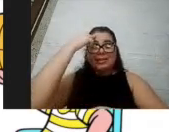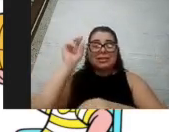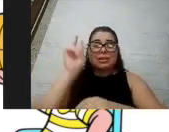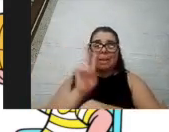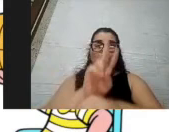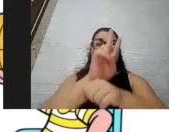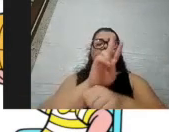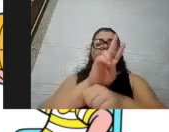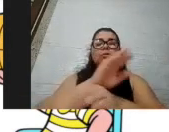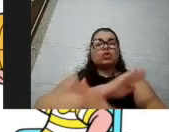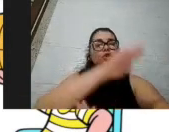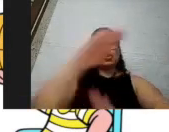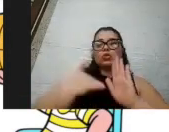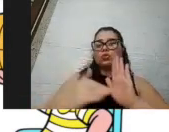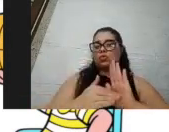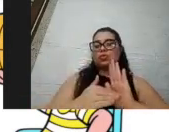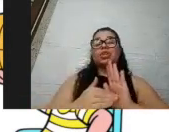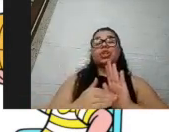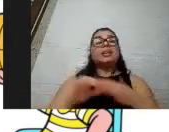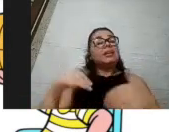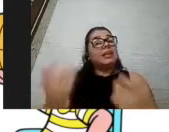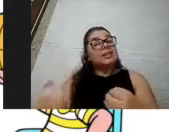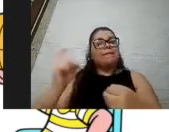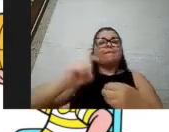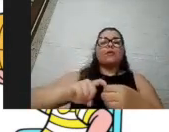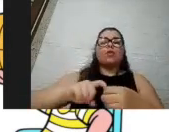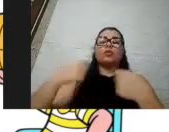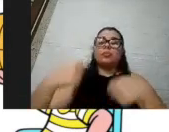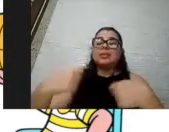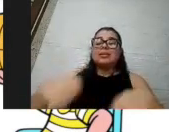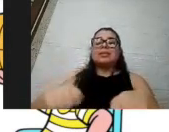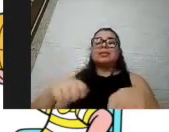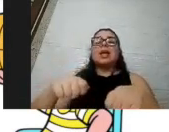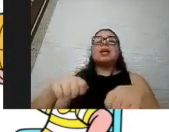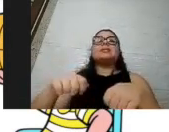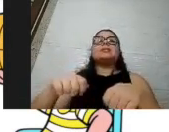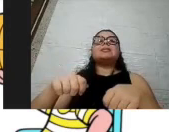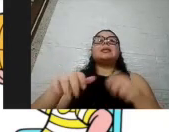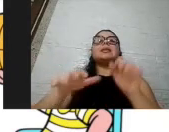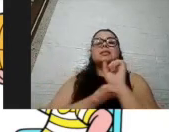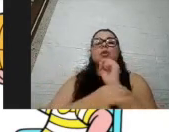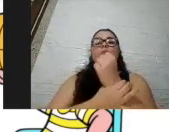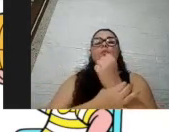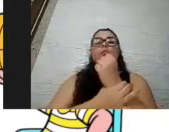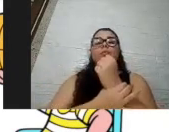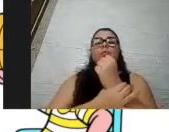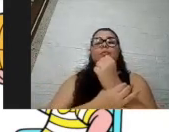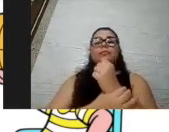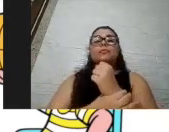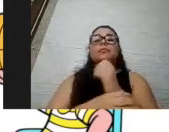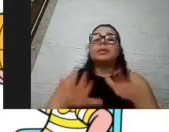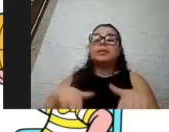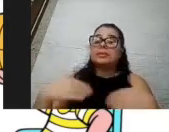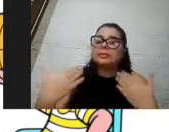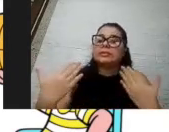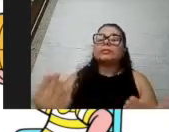claro que esse retorno precisa ser seguro, e uma coisa importante, quando a gente fala, todo mundo às vezes fica